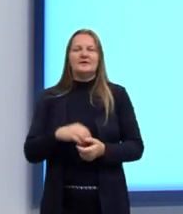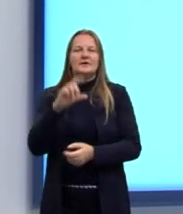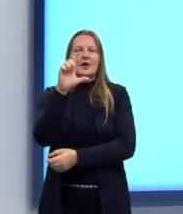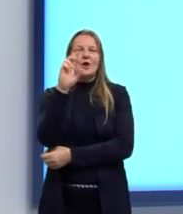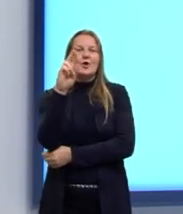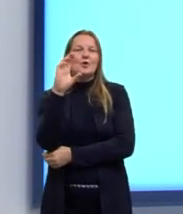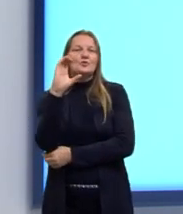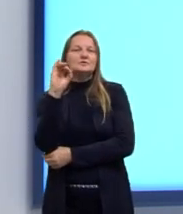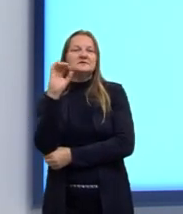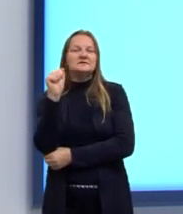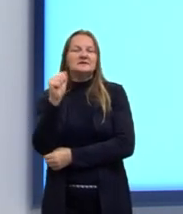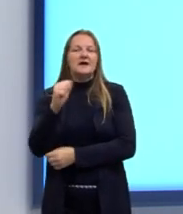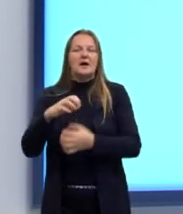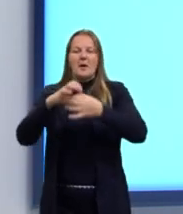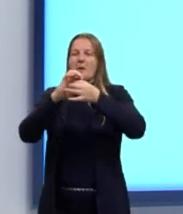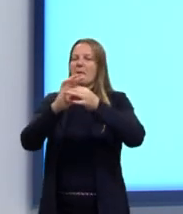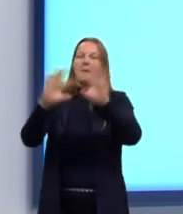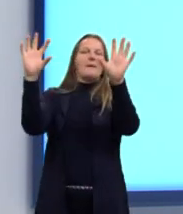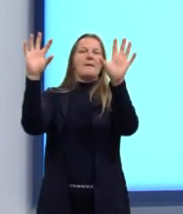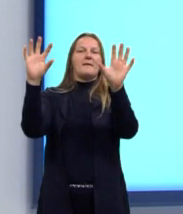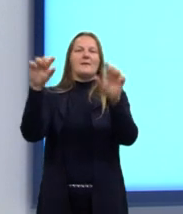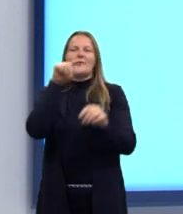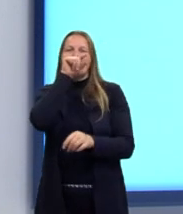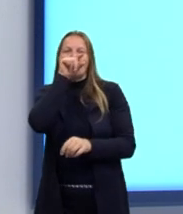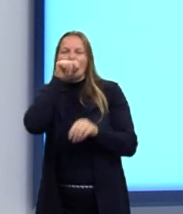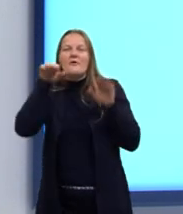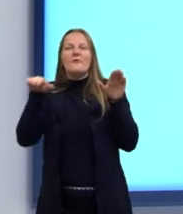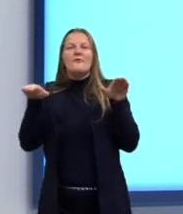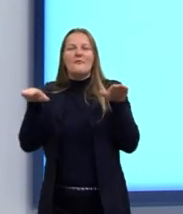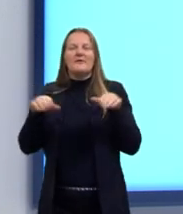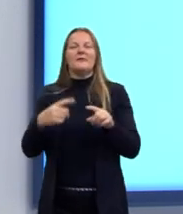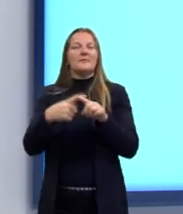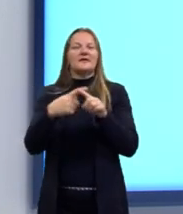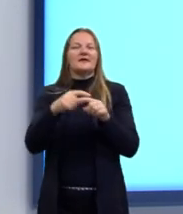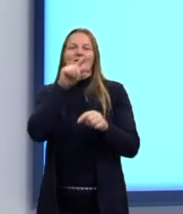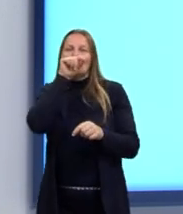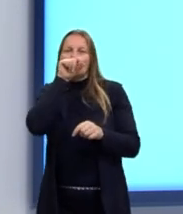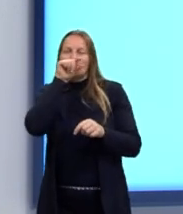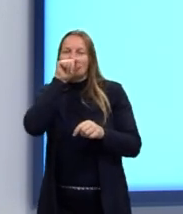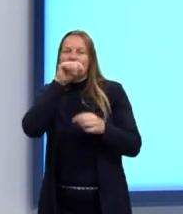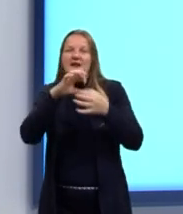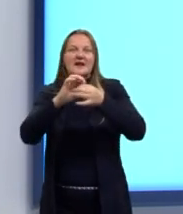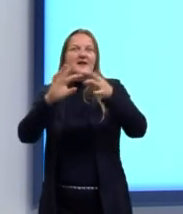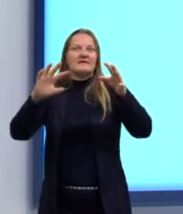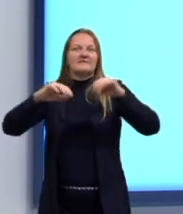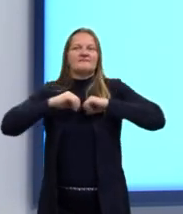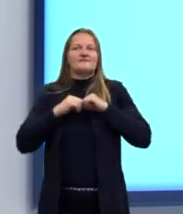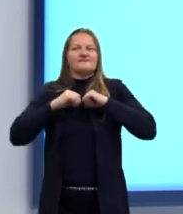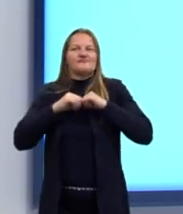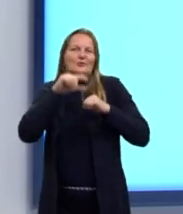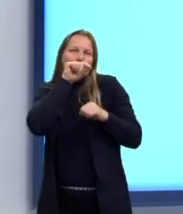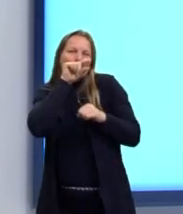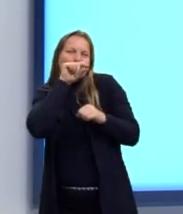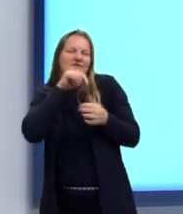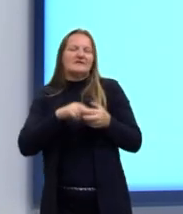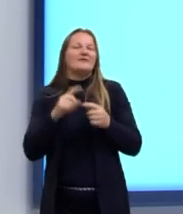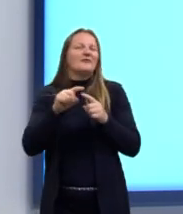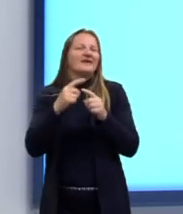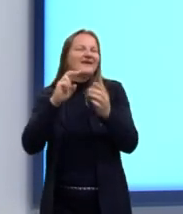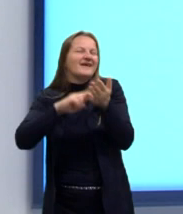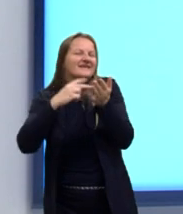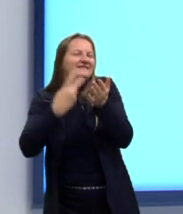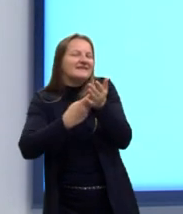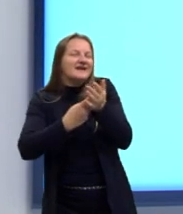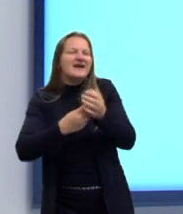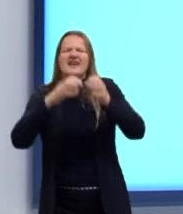soltou a franga na última festa da empresa. Então, ali a expressão idiomática sendo usada para dar esse